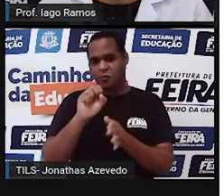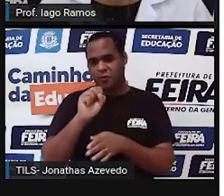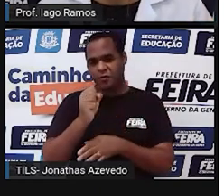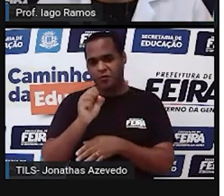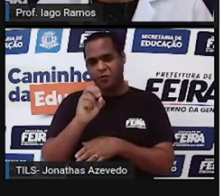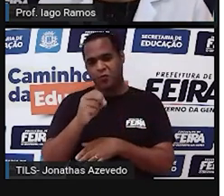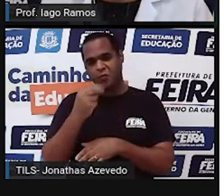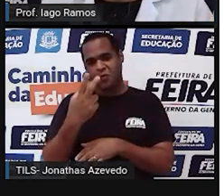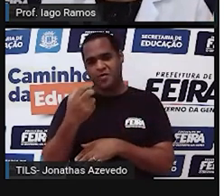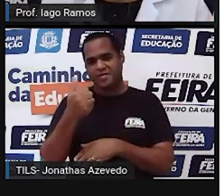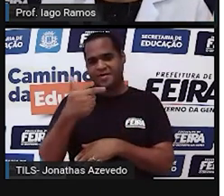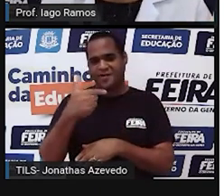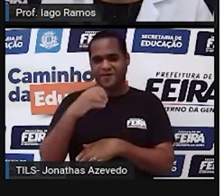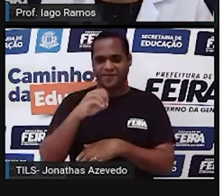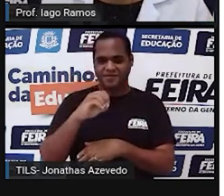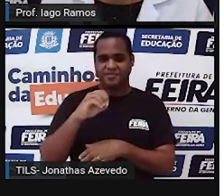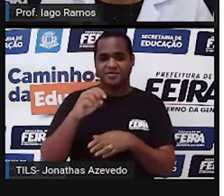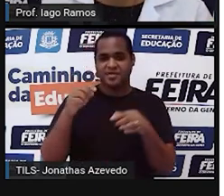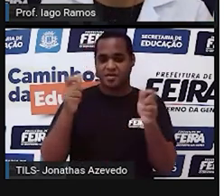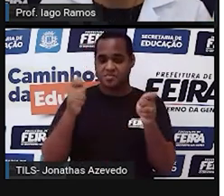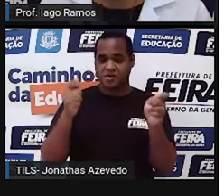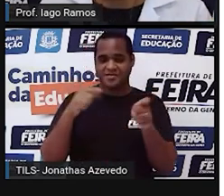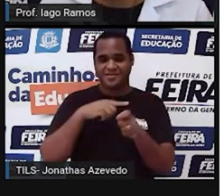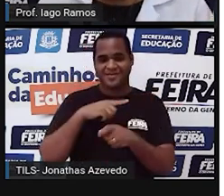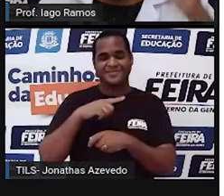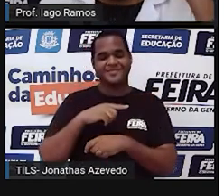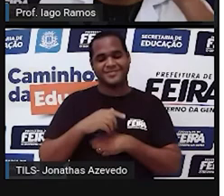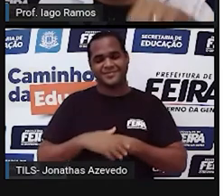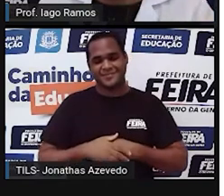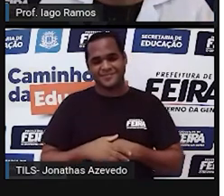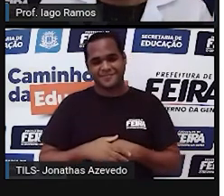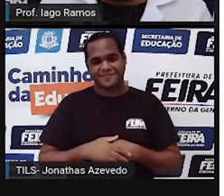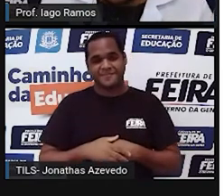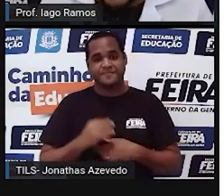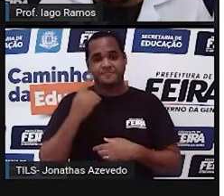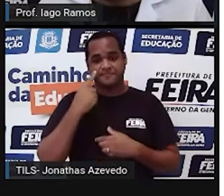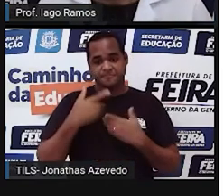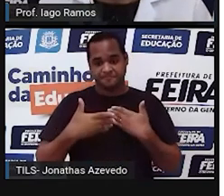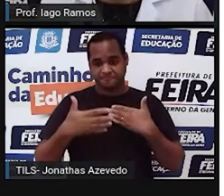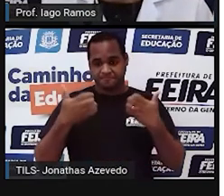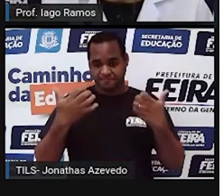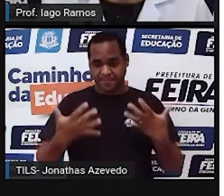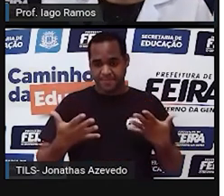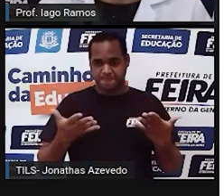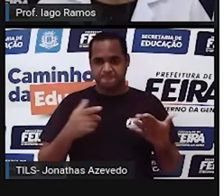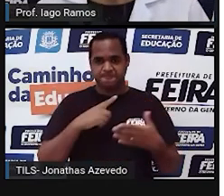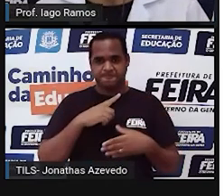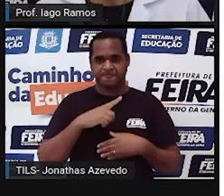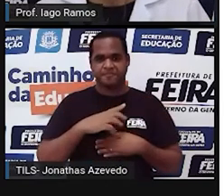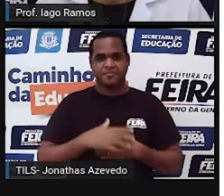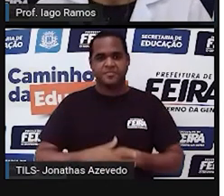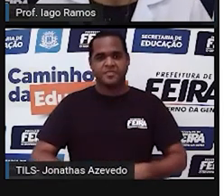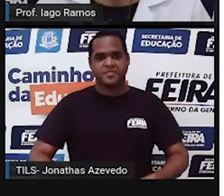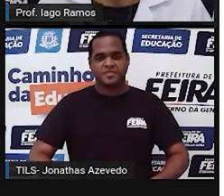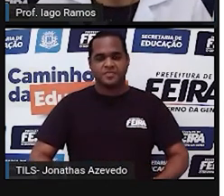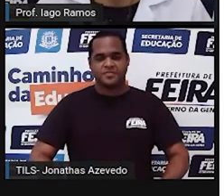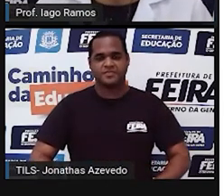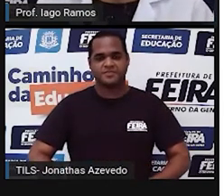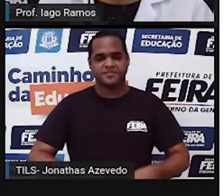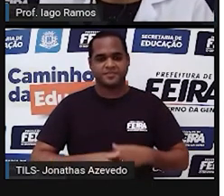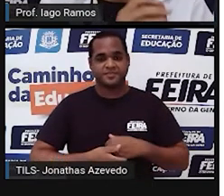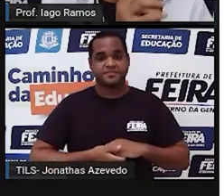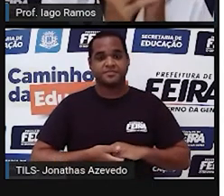120 escritos na forma de número decimal. E a gente vai ver isso aqui nessa aula ainda. Tá? Então,